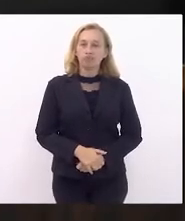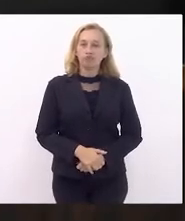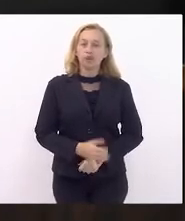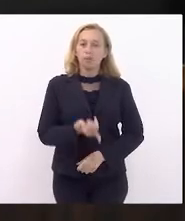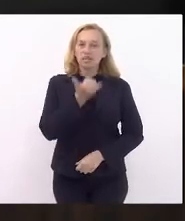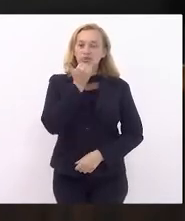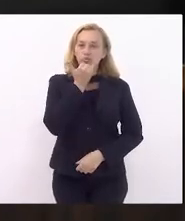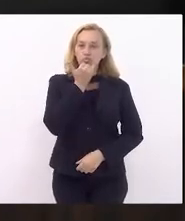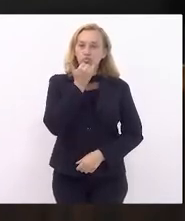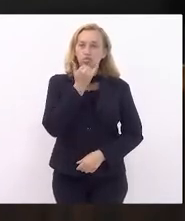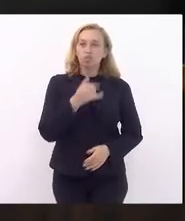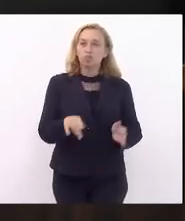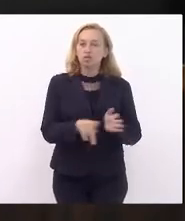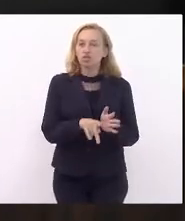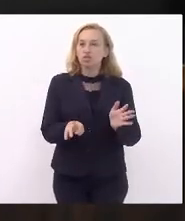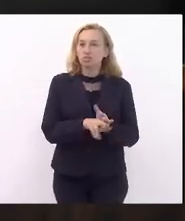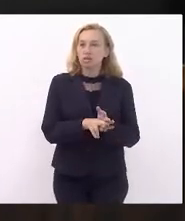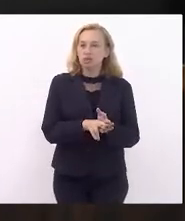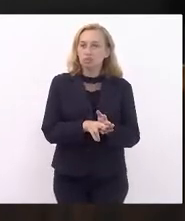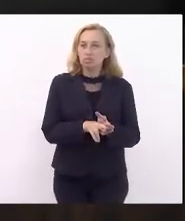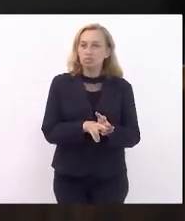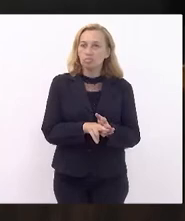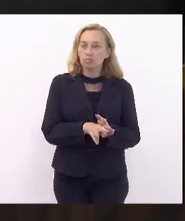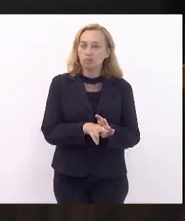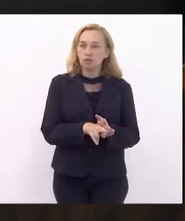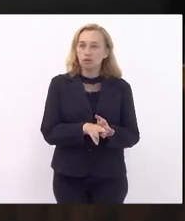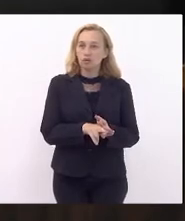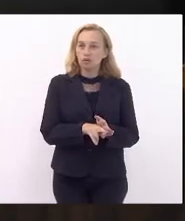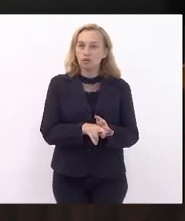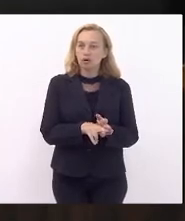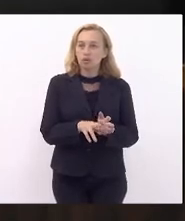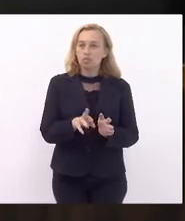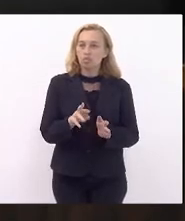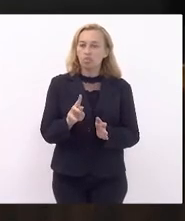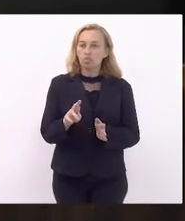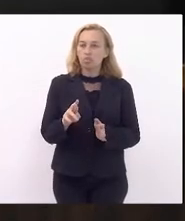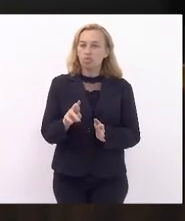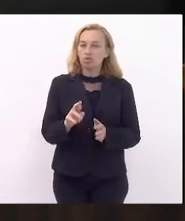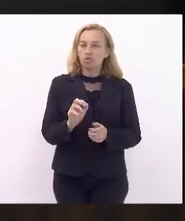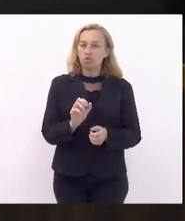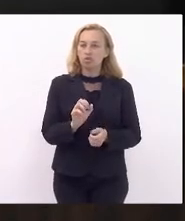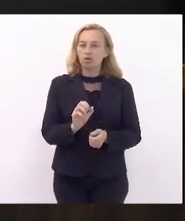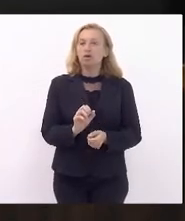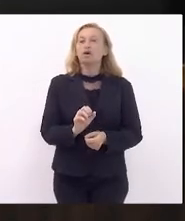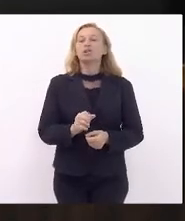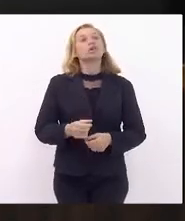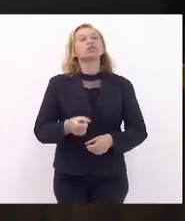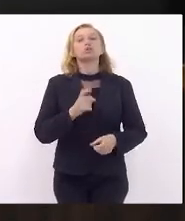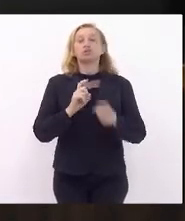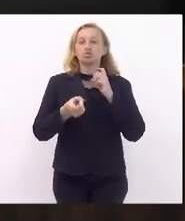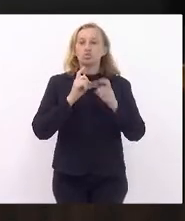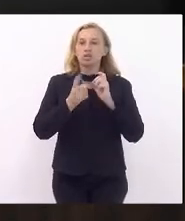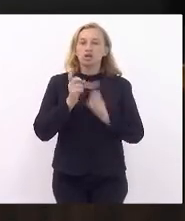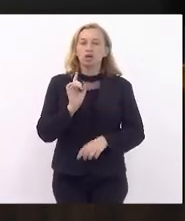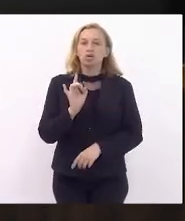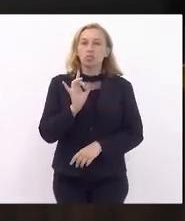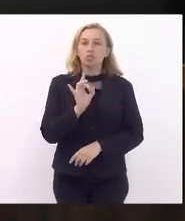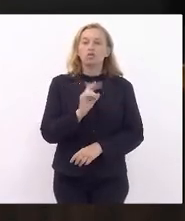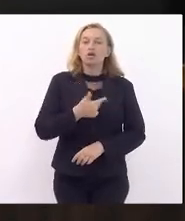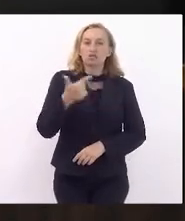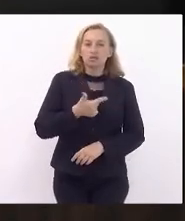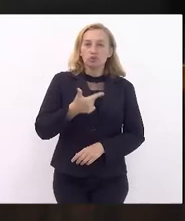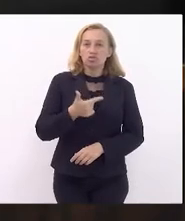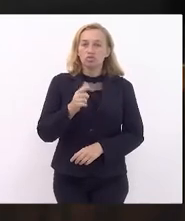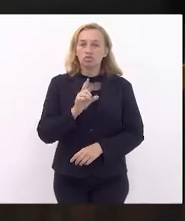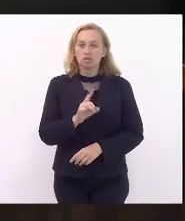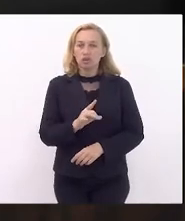Perdão. É projeto de resolução, promulgação. Em regime de urgência, em votação, segundo a discussão